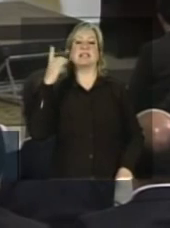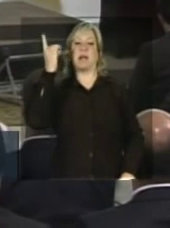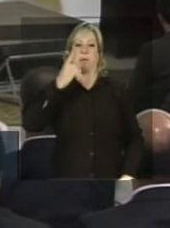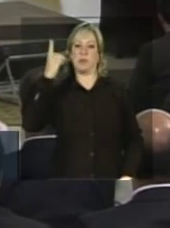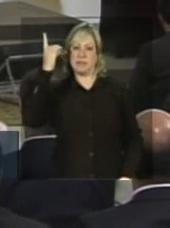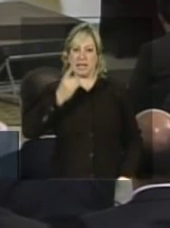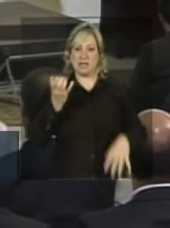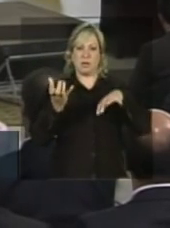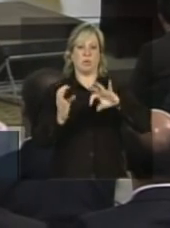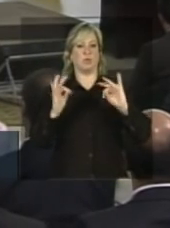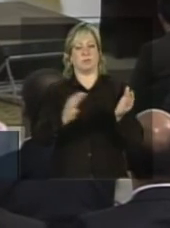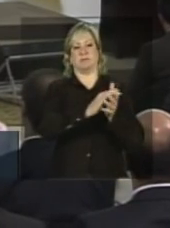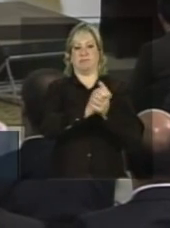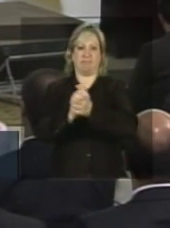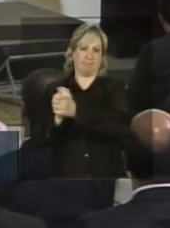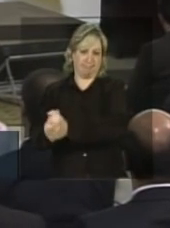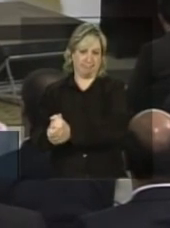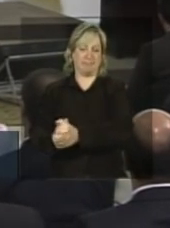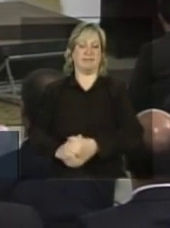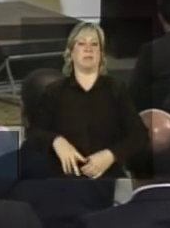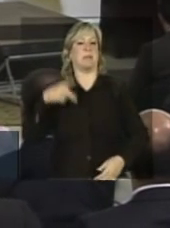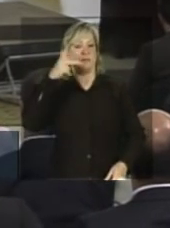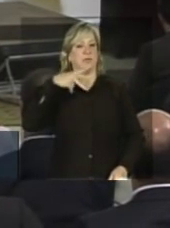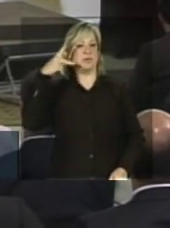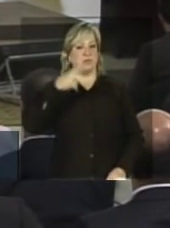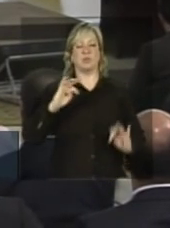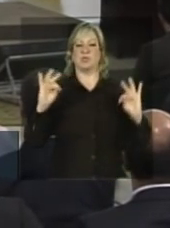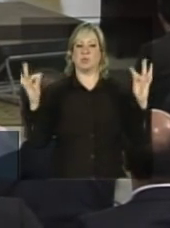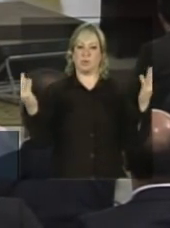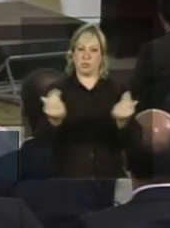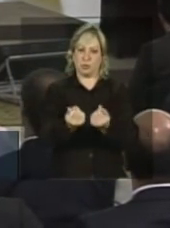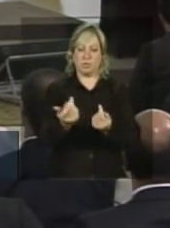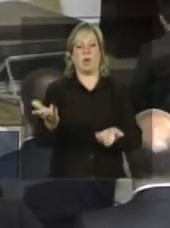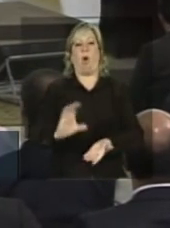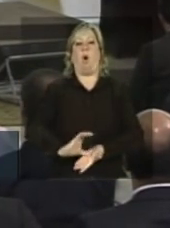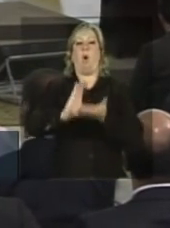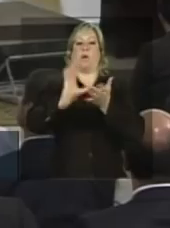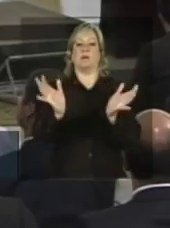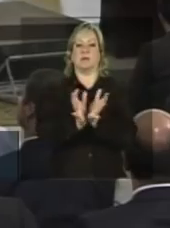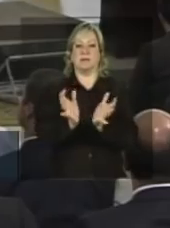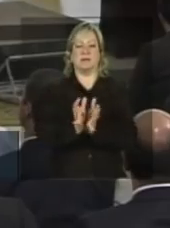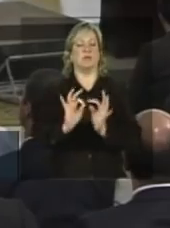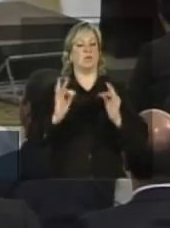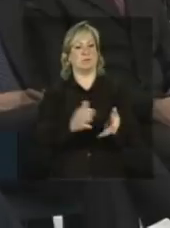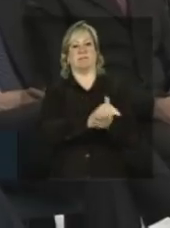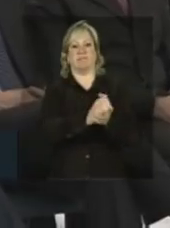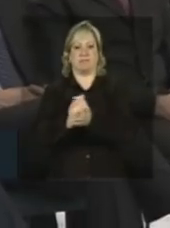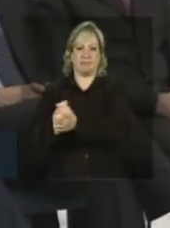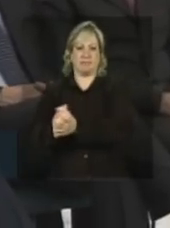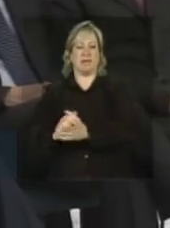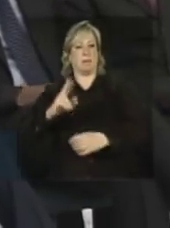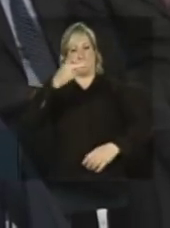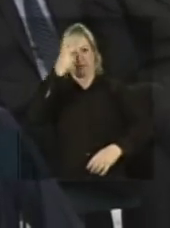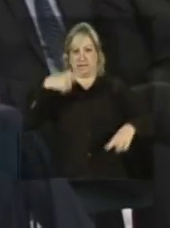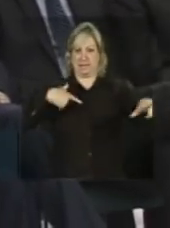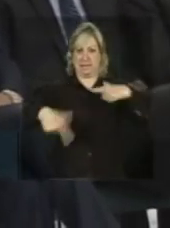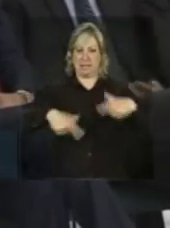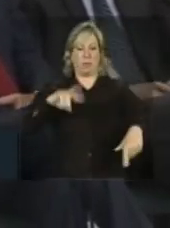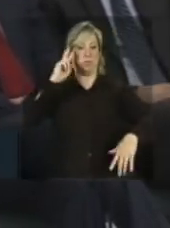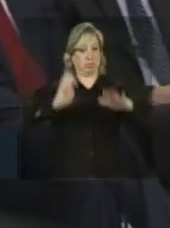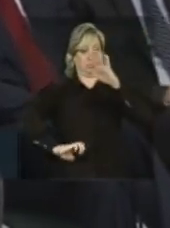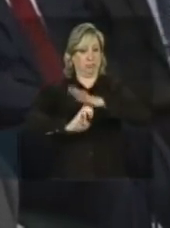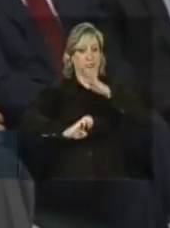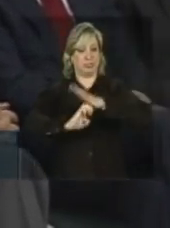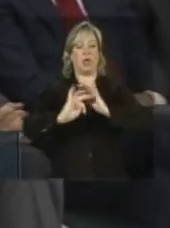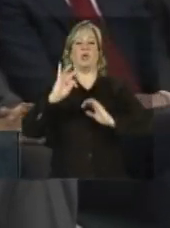deputados, parlamentares, de modo geral, conselheiros, trabalhadores, empresários e demais